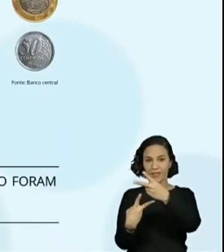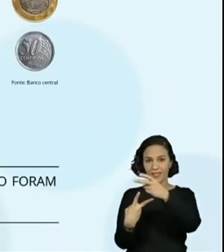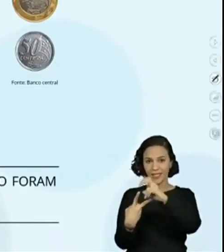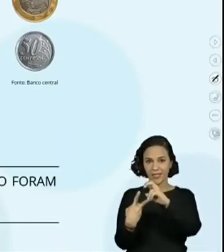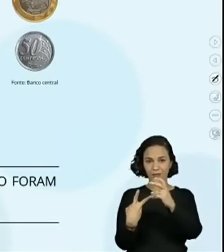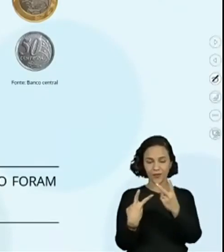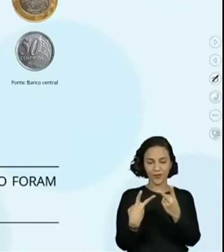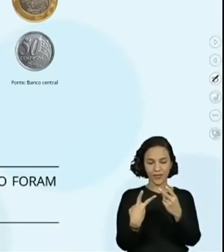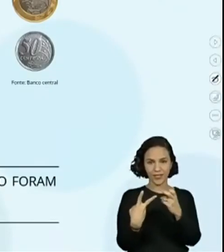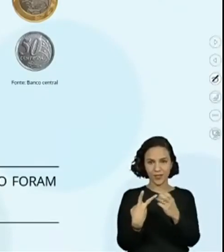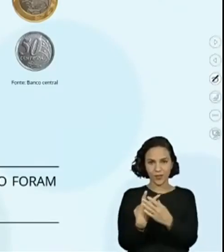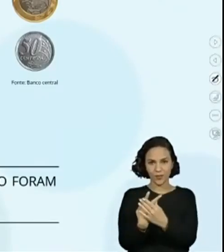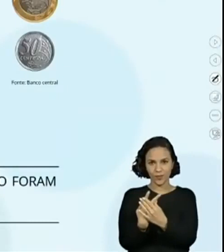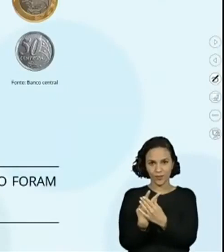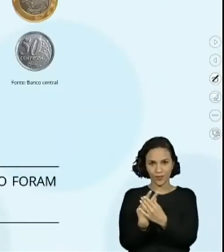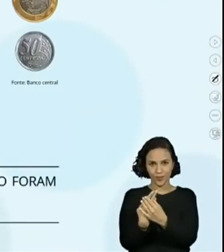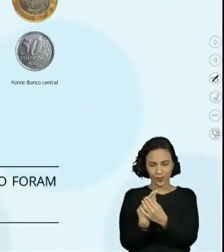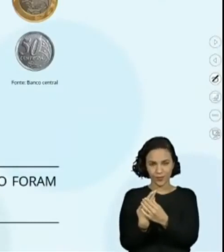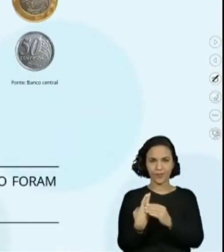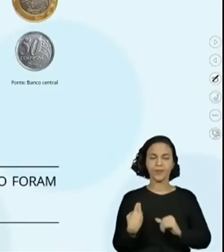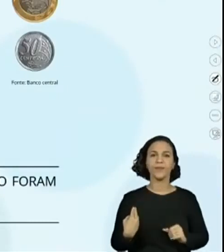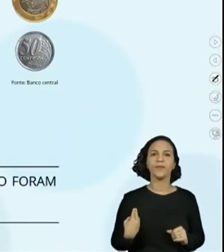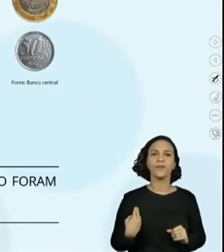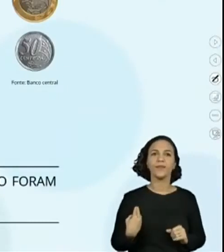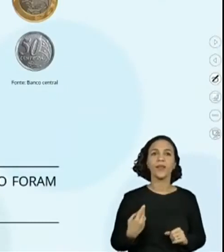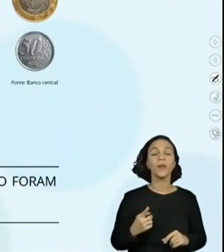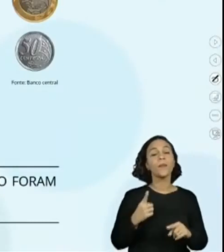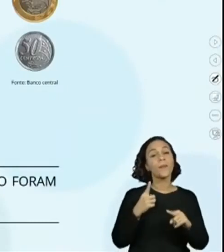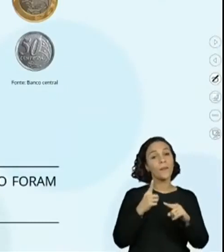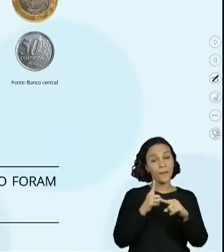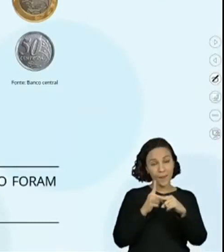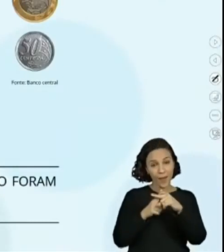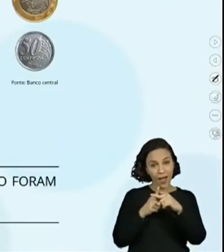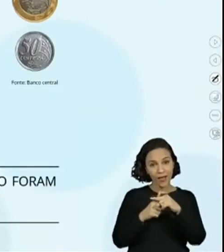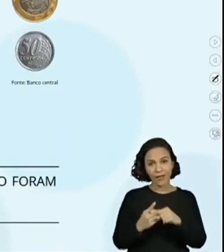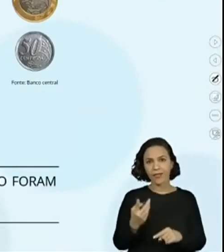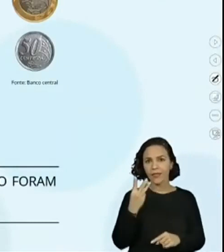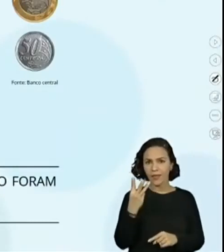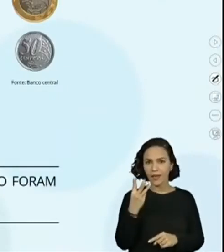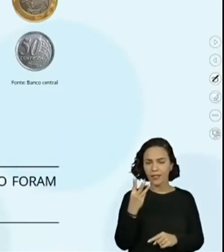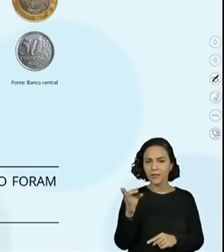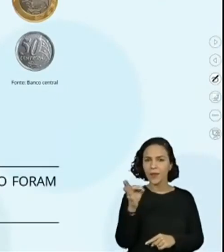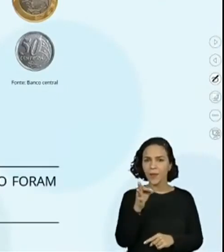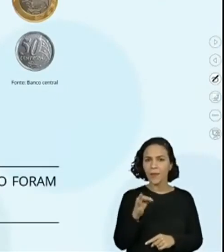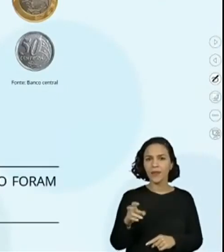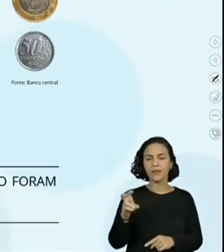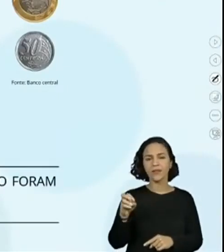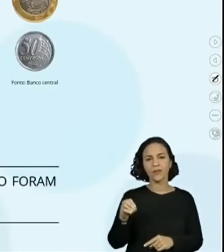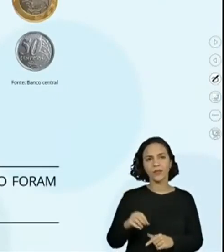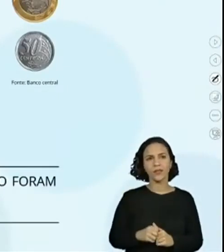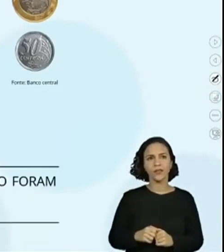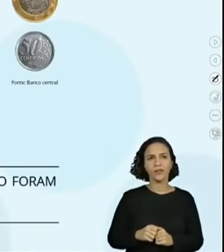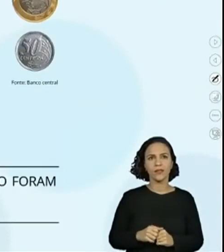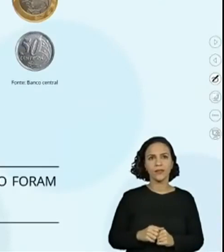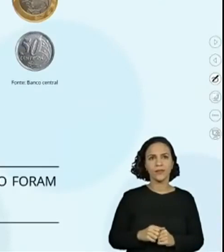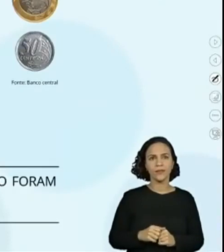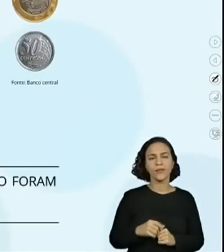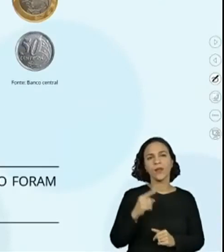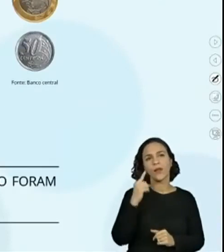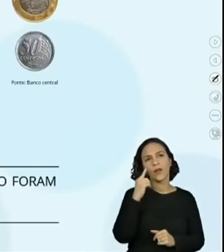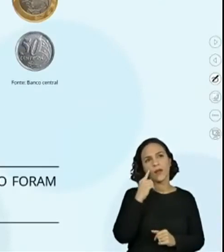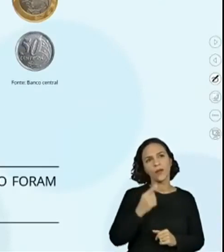25. Com mais três de 50. Mais três de 50? É, vai dar dois reais. Aqui tem um real,